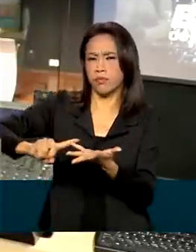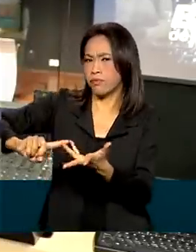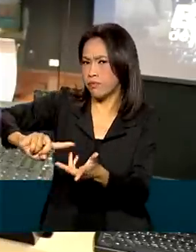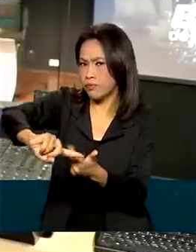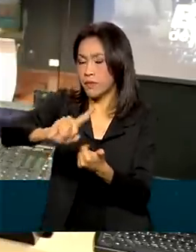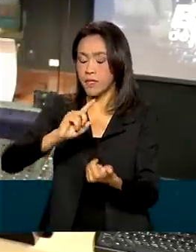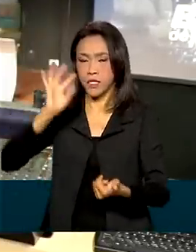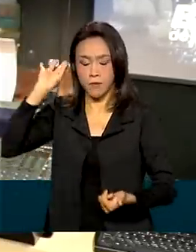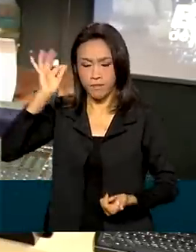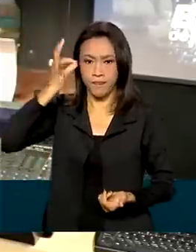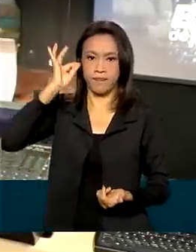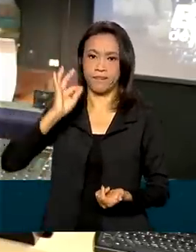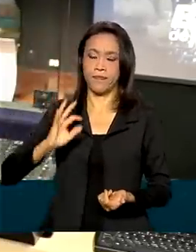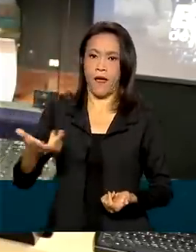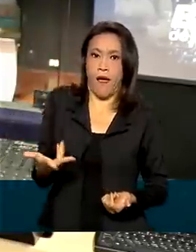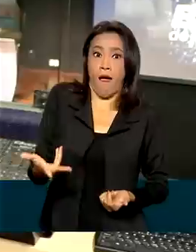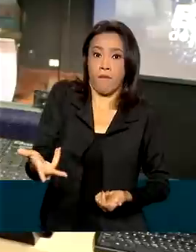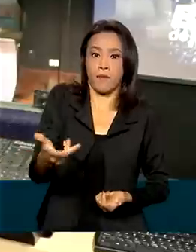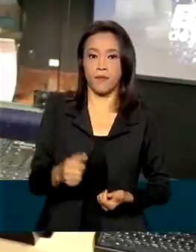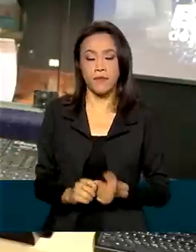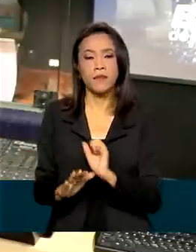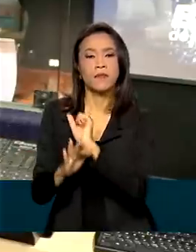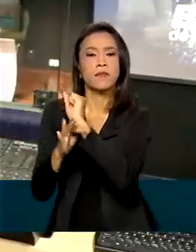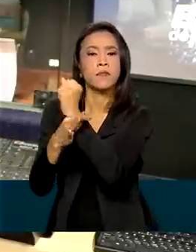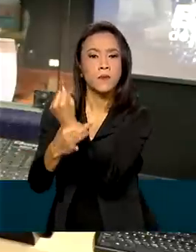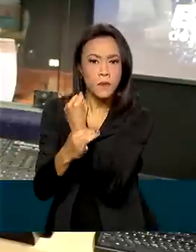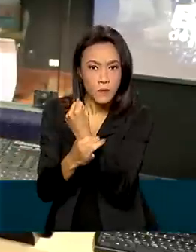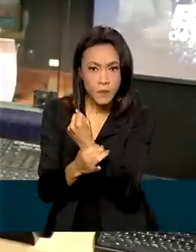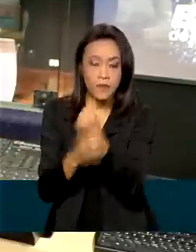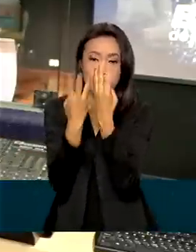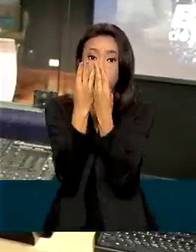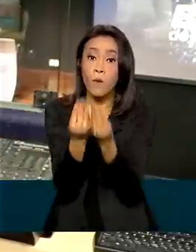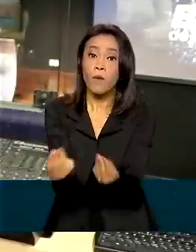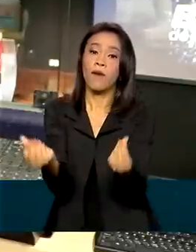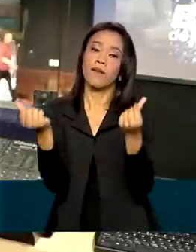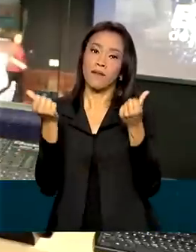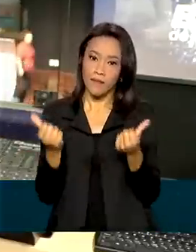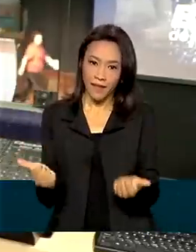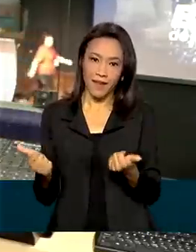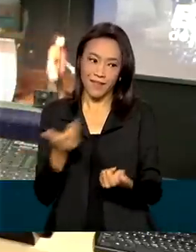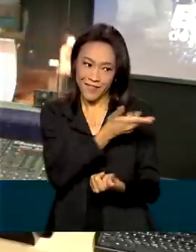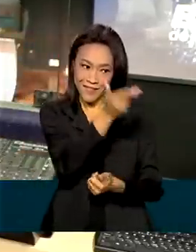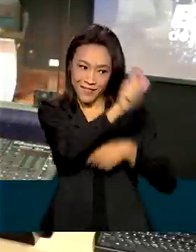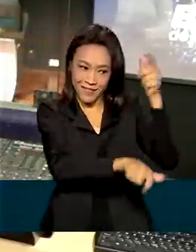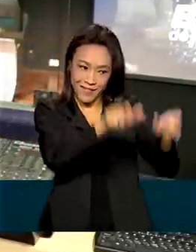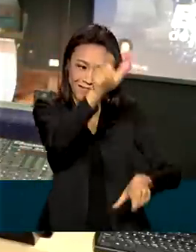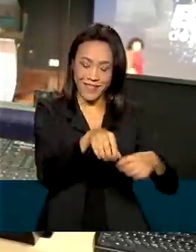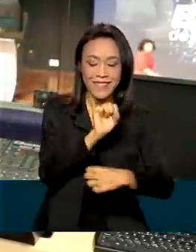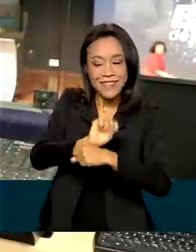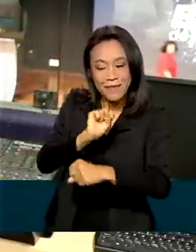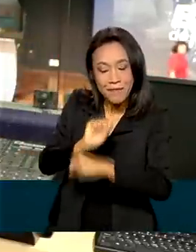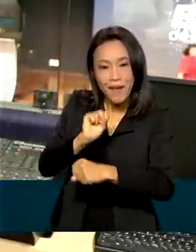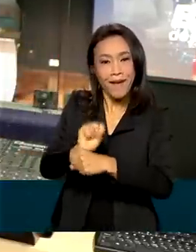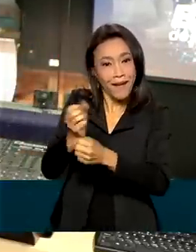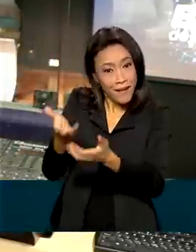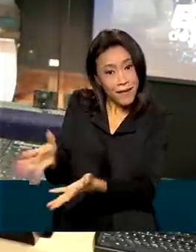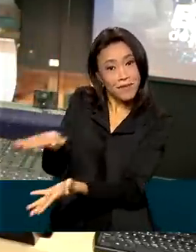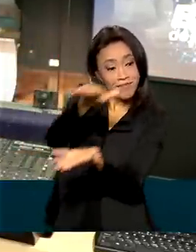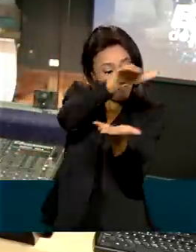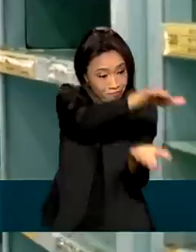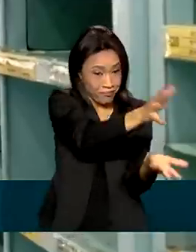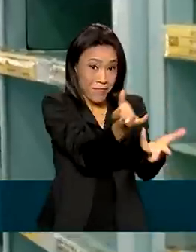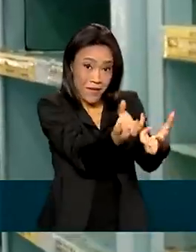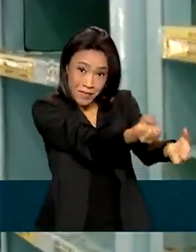mais rápidas, mais seguras e com a qualidade esperada pelos nossos consumidores, pelos nossos